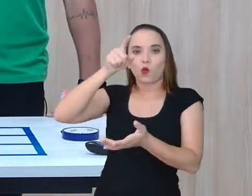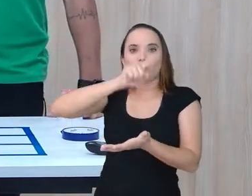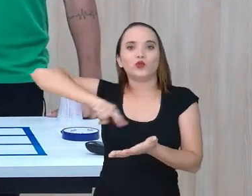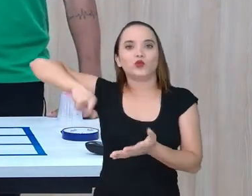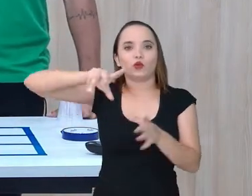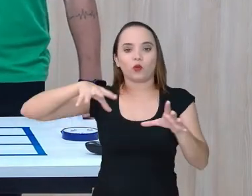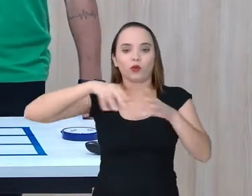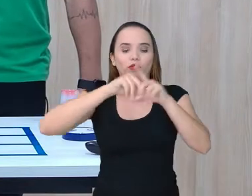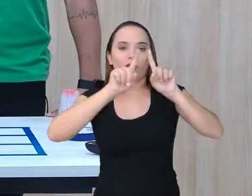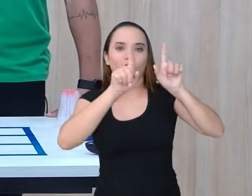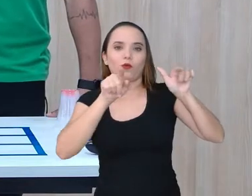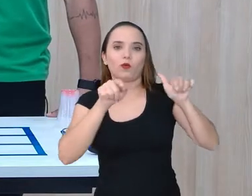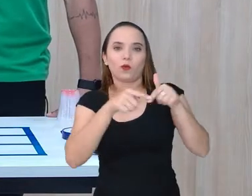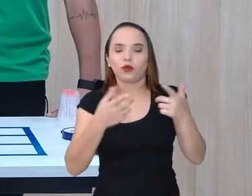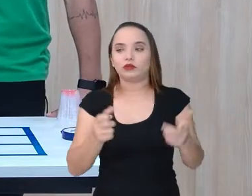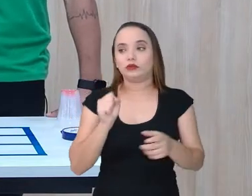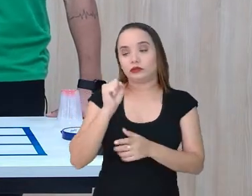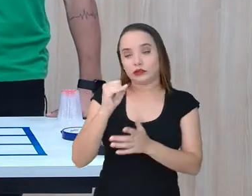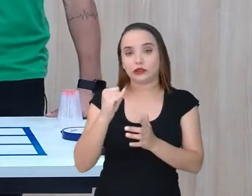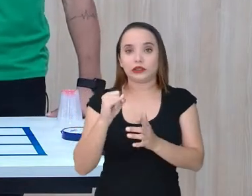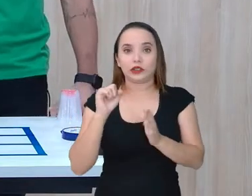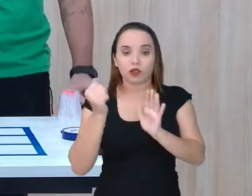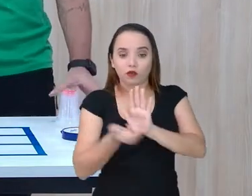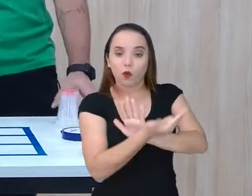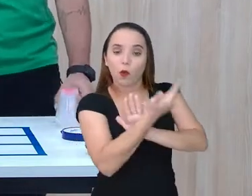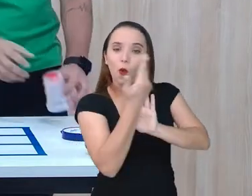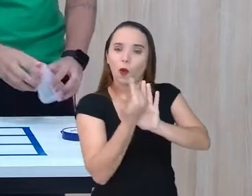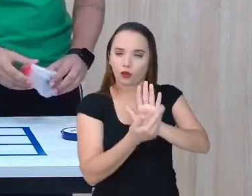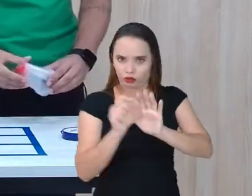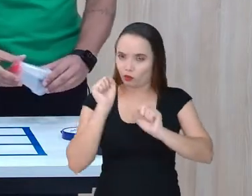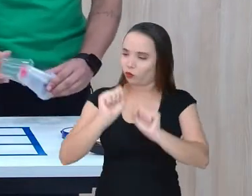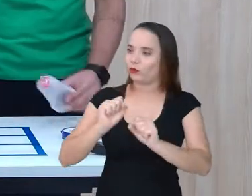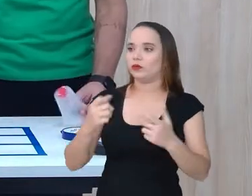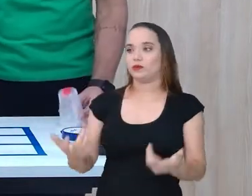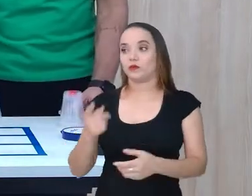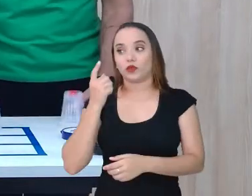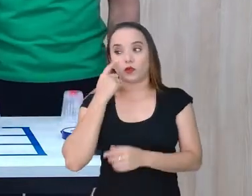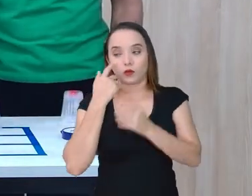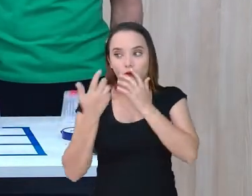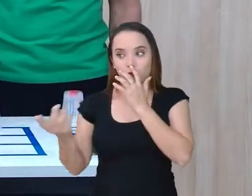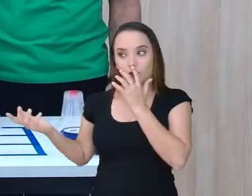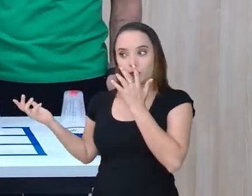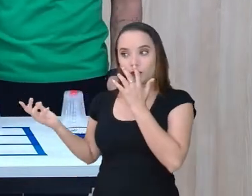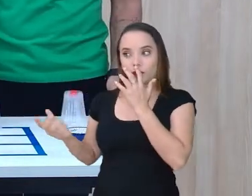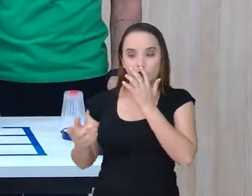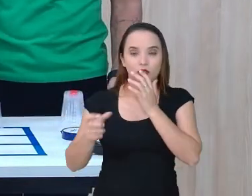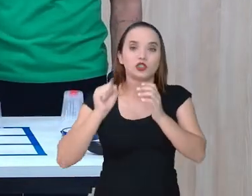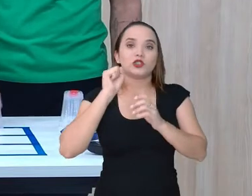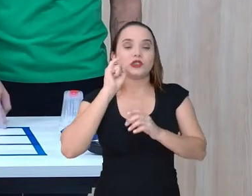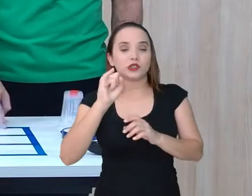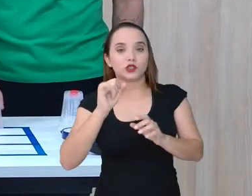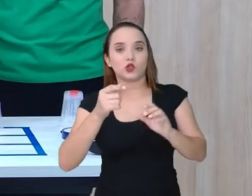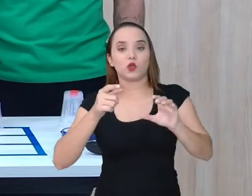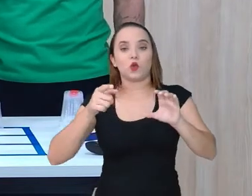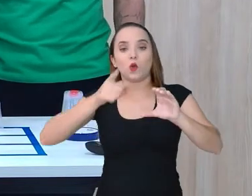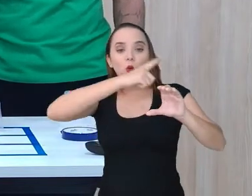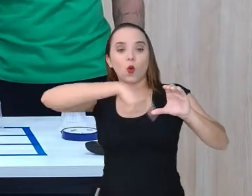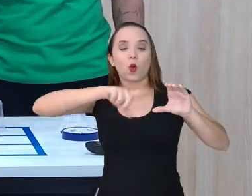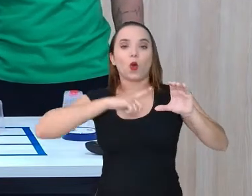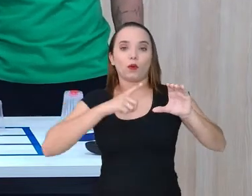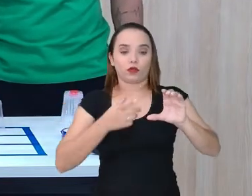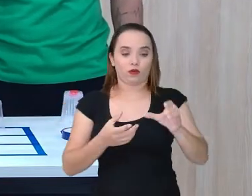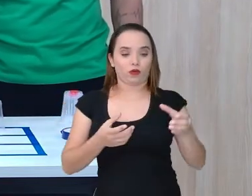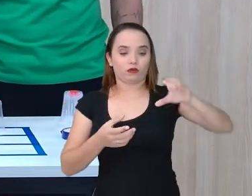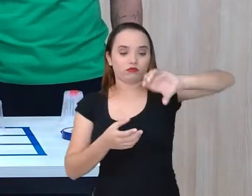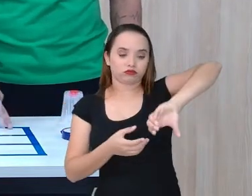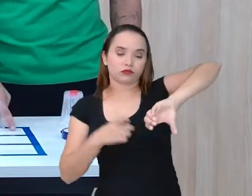exatamente. Tá vendo? Se for desenhar isso aqui, dá. Isso. E olha, se o copo estiver desse jeito, ele tem um... Uma área. Uma área